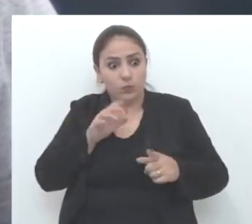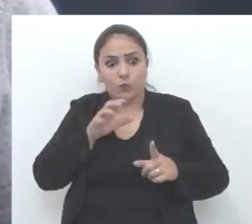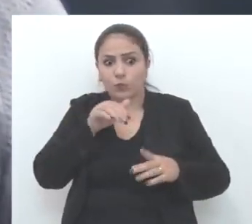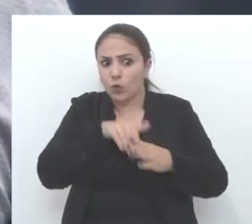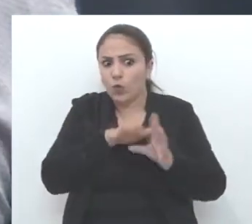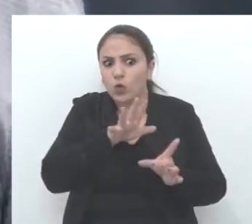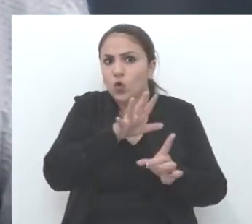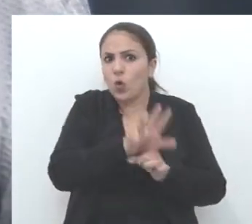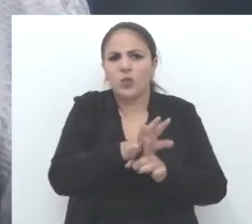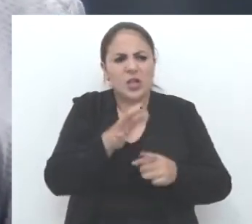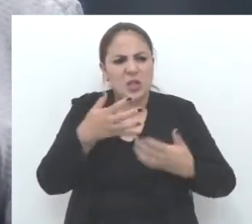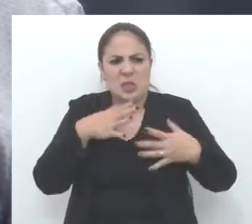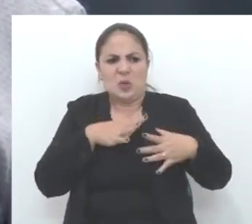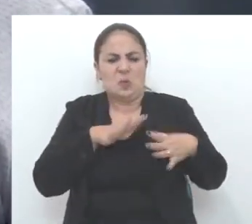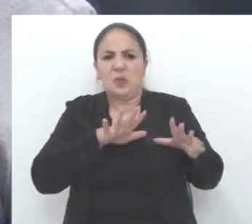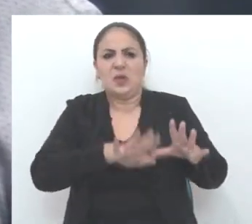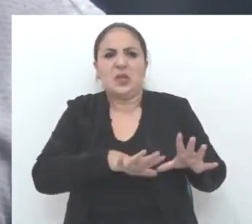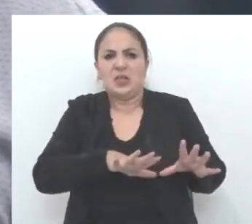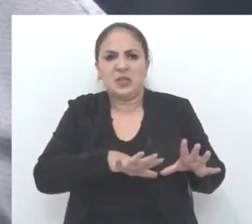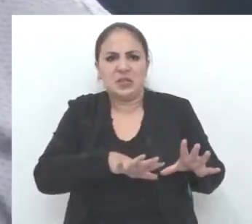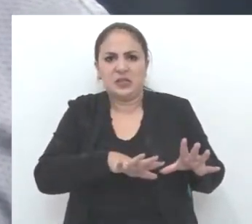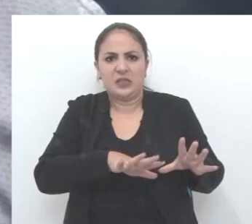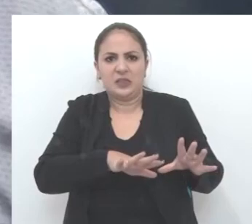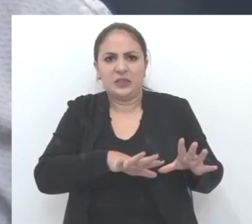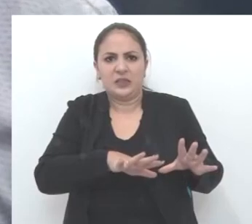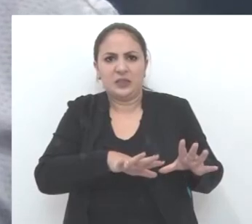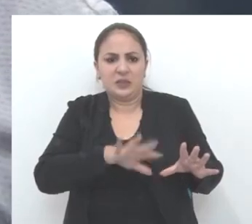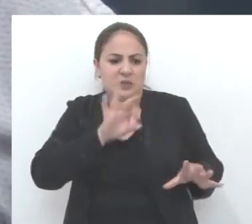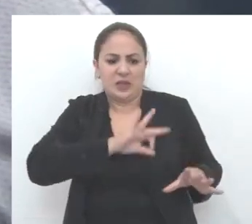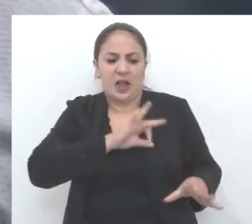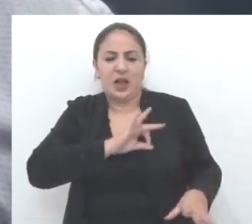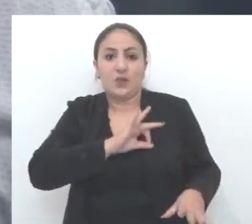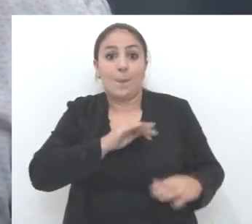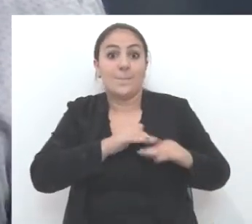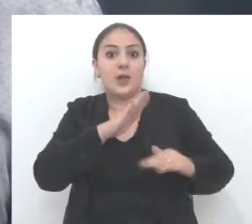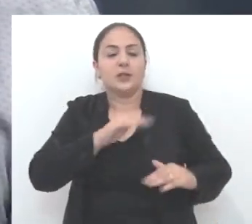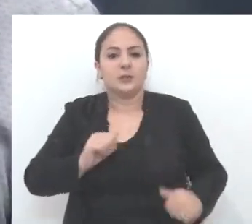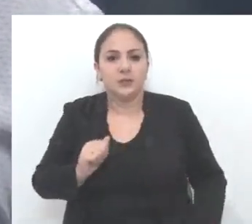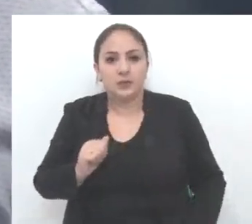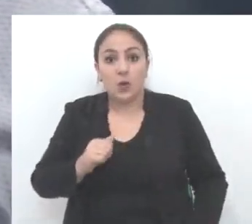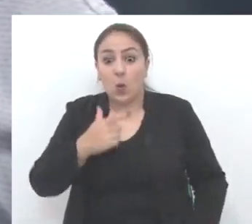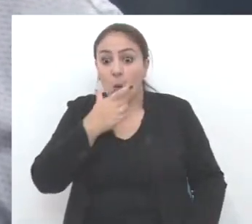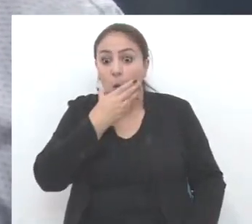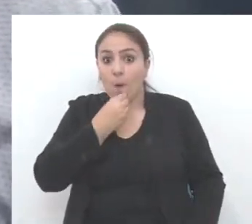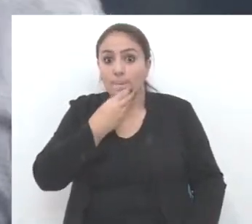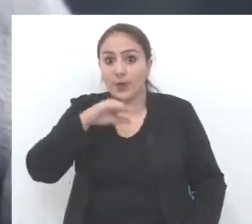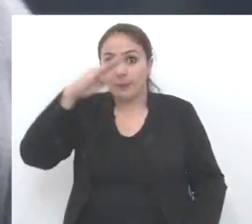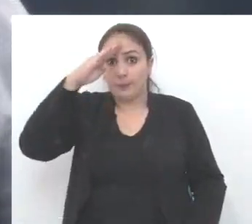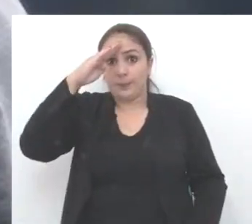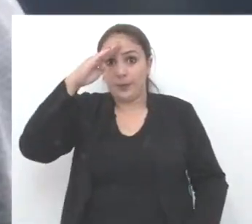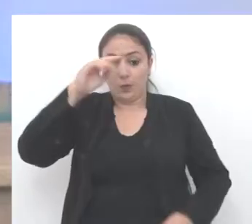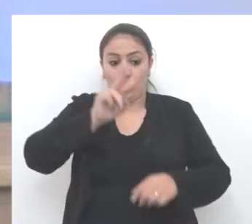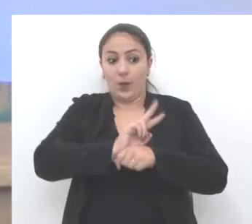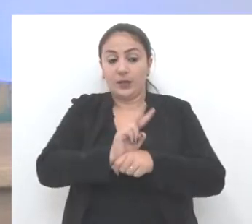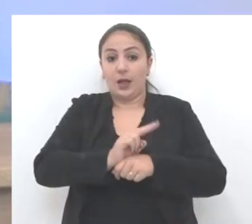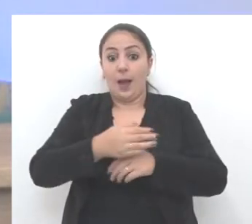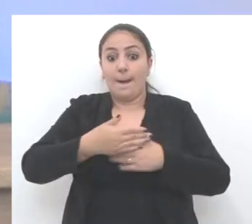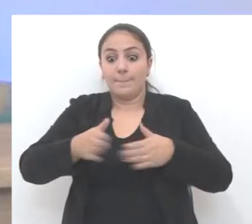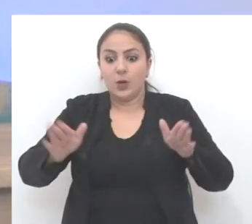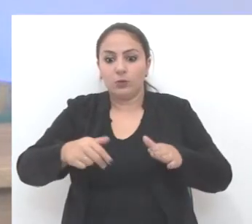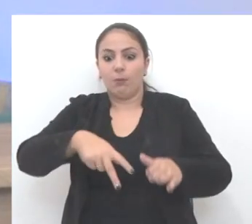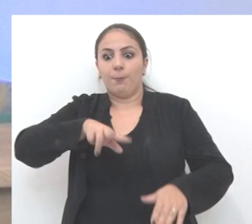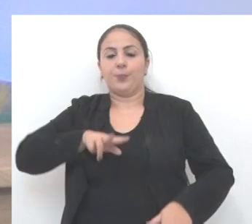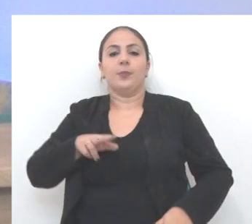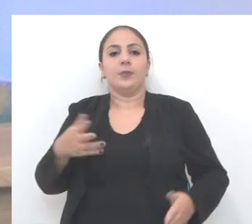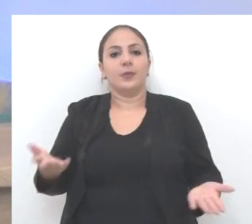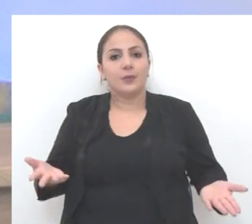que não queria saber de tal percentual. O guarda abriu a porta, ele caiu. E